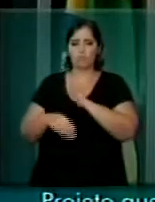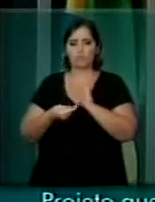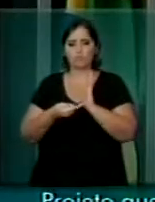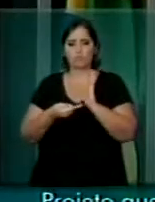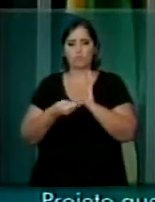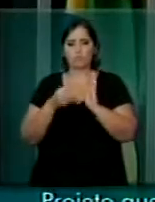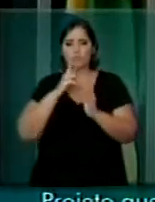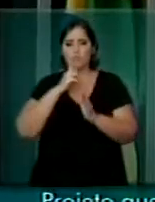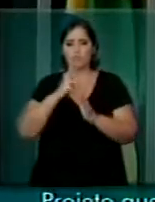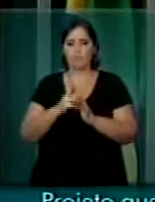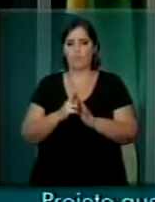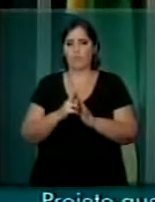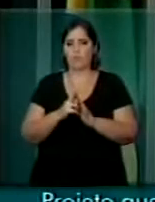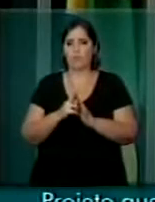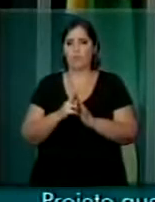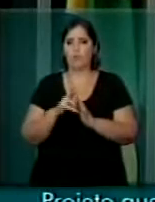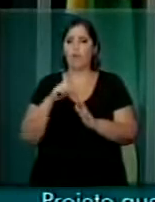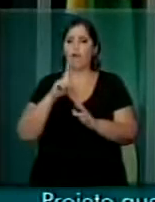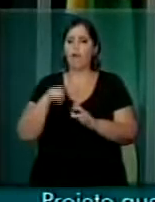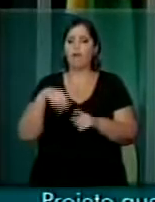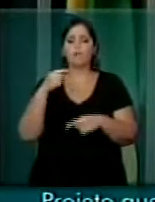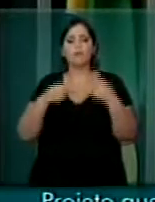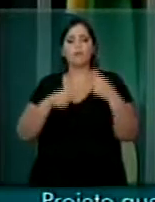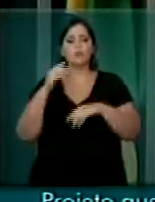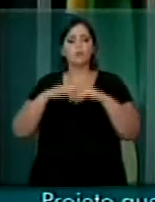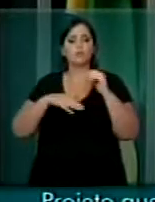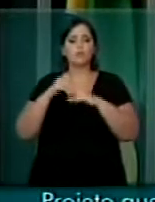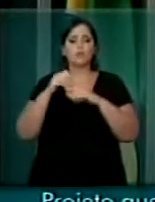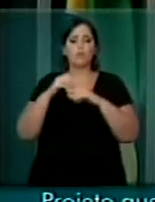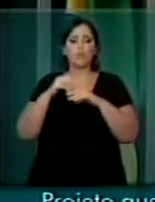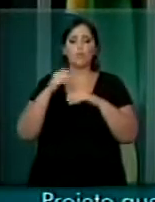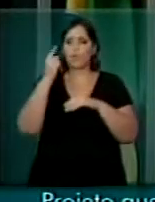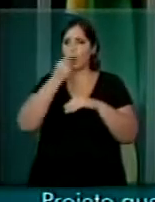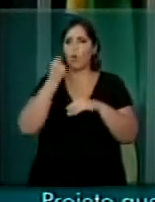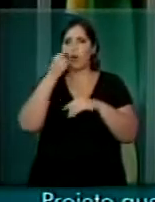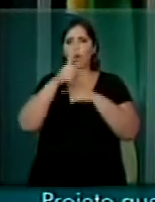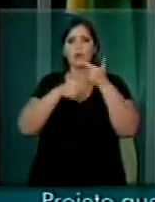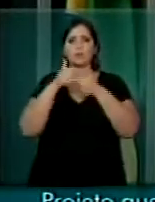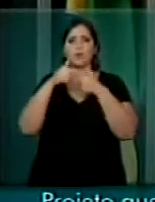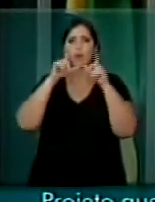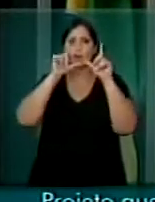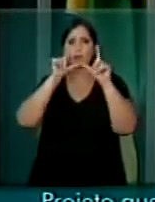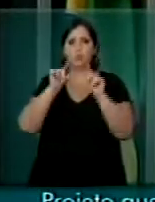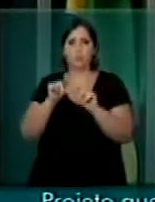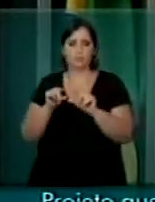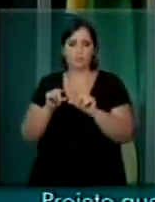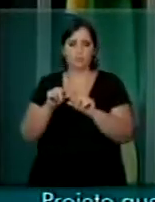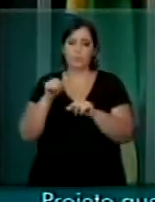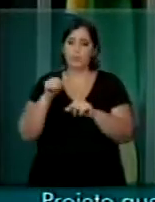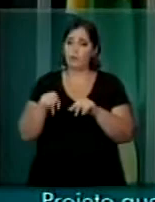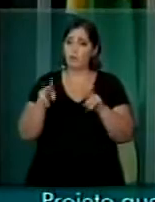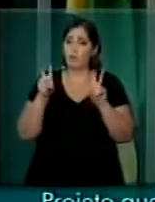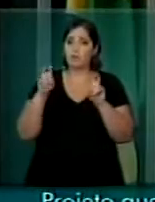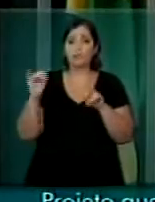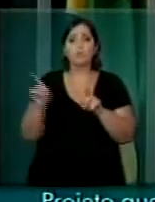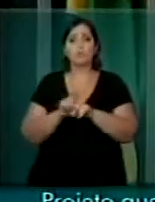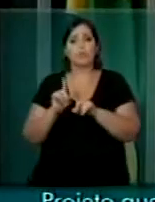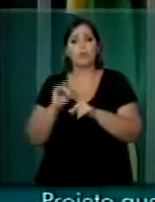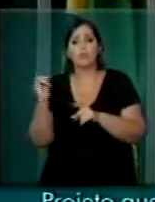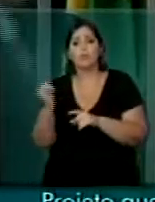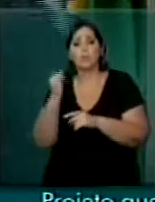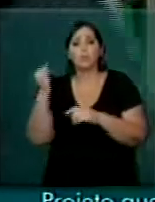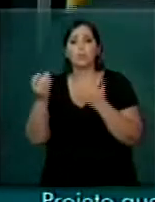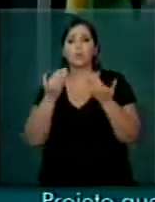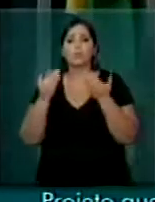Casa. Há o debate sobre a redução da jornada de trabalho. Esse é um tema tão relevante quanto